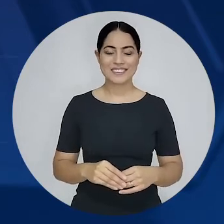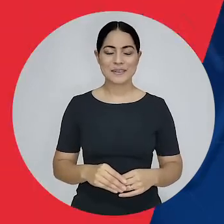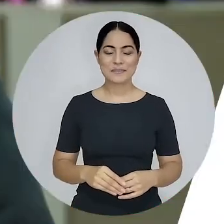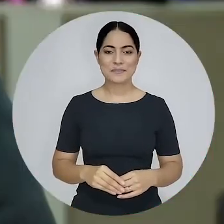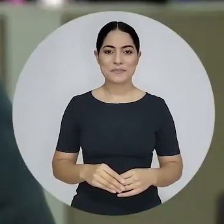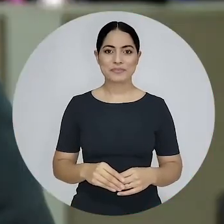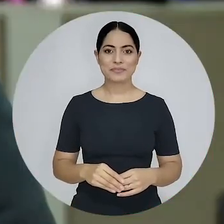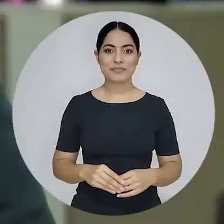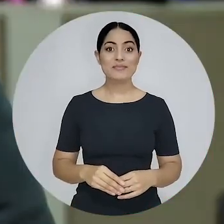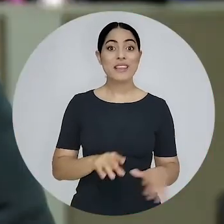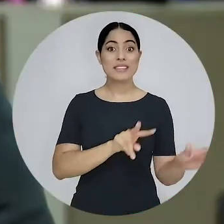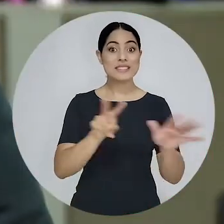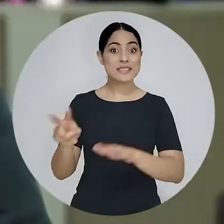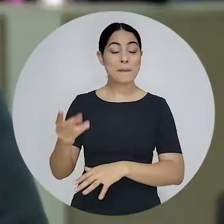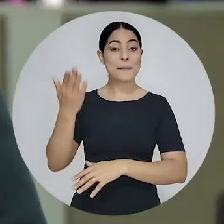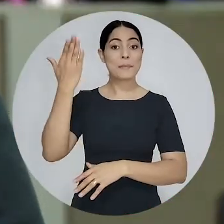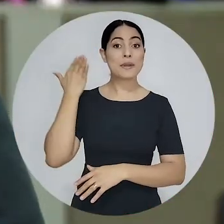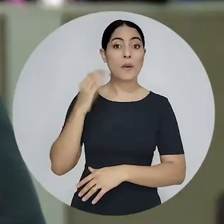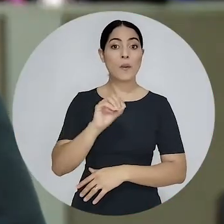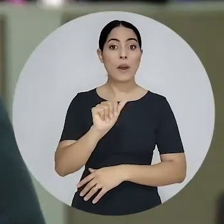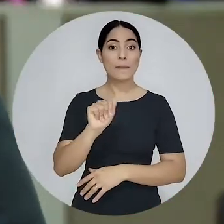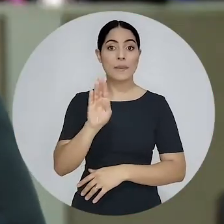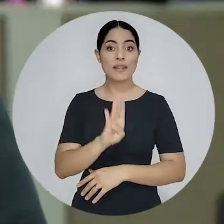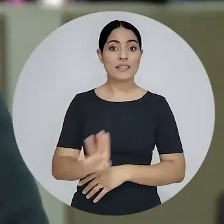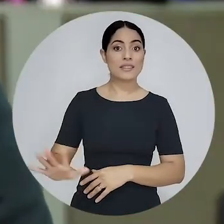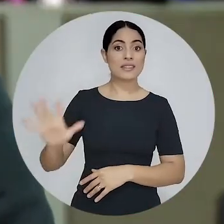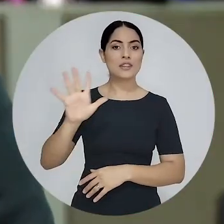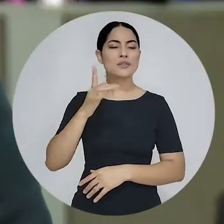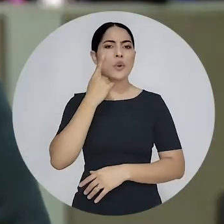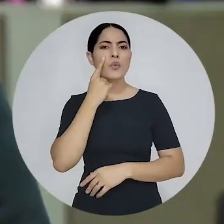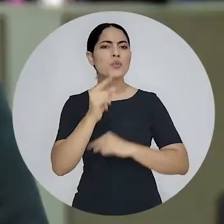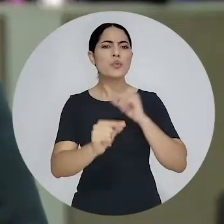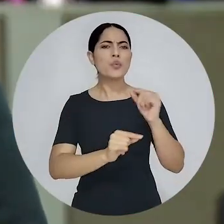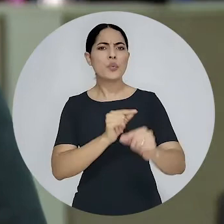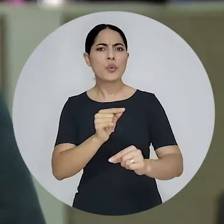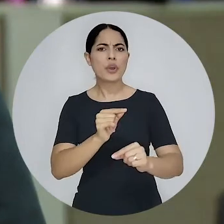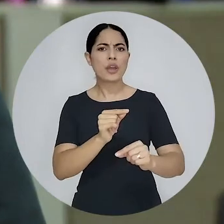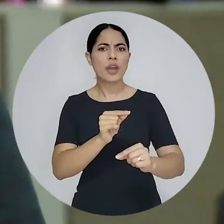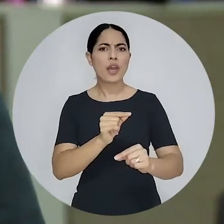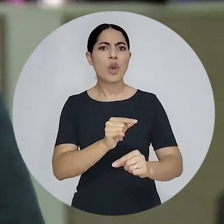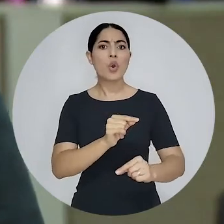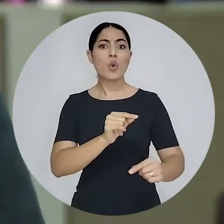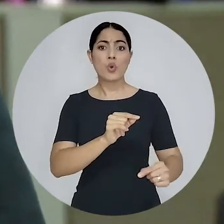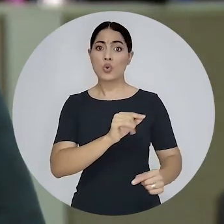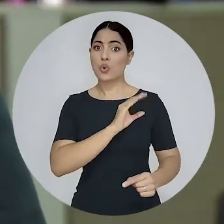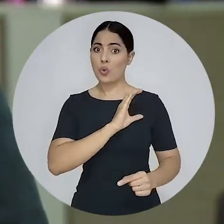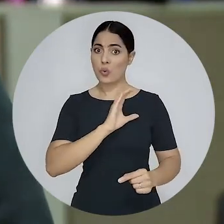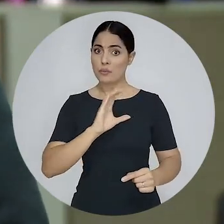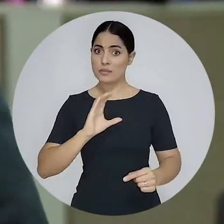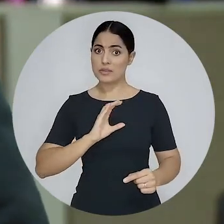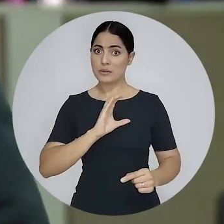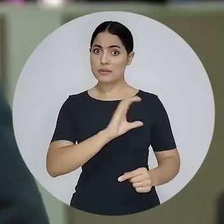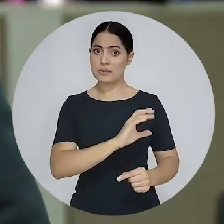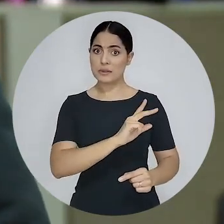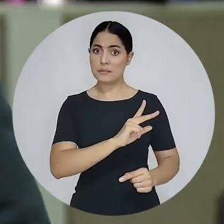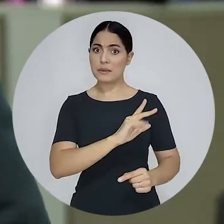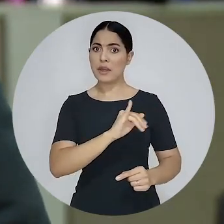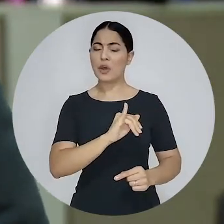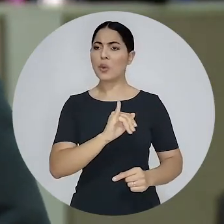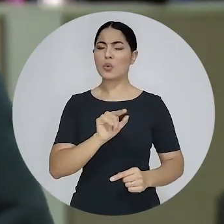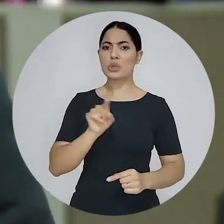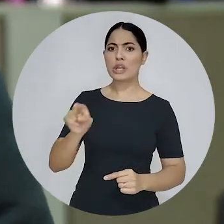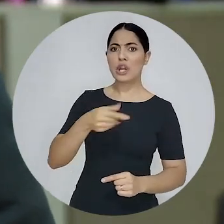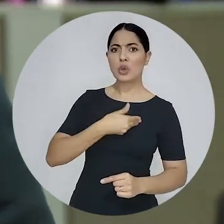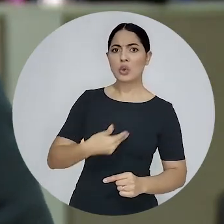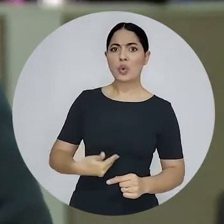A UAB Nacional acompanhou, na última semana, a sessão da Comissão Parlamentar de Inquérito, destinada a apurar as